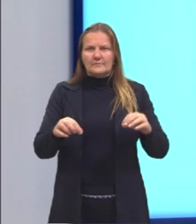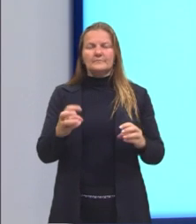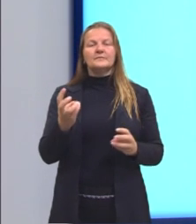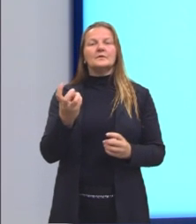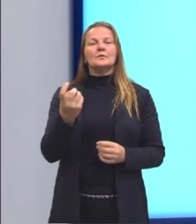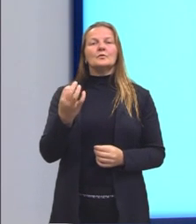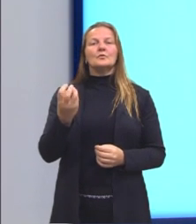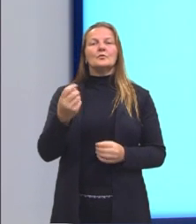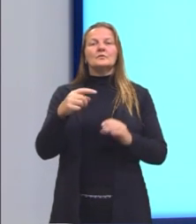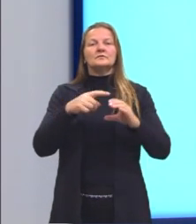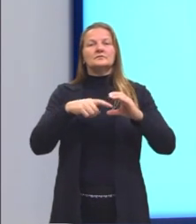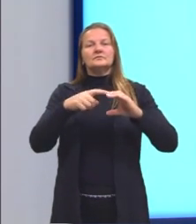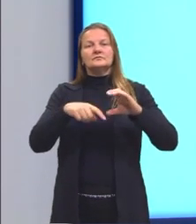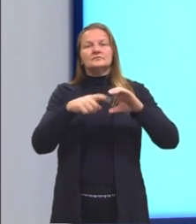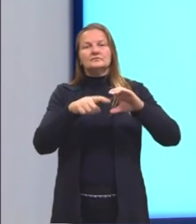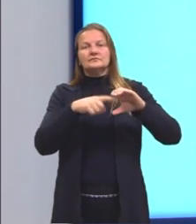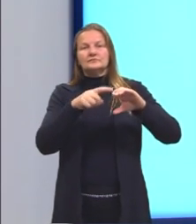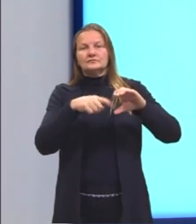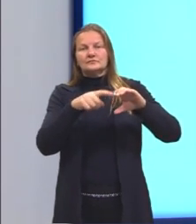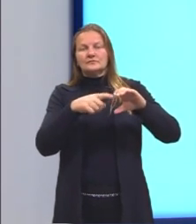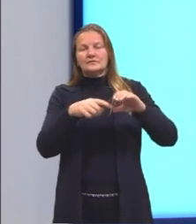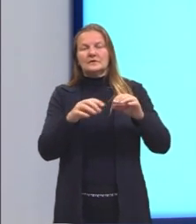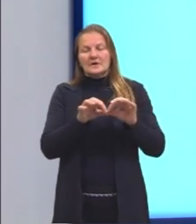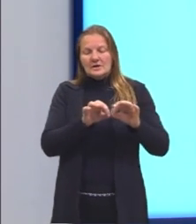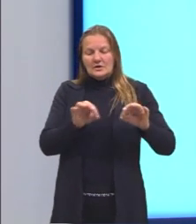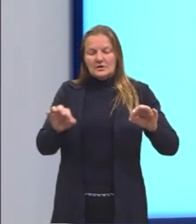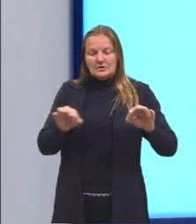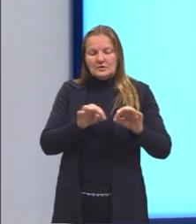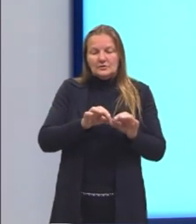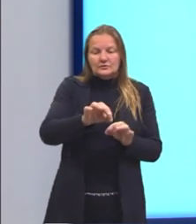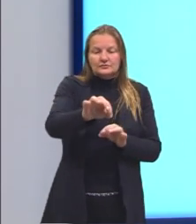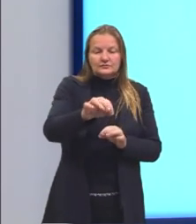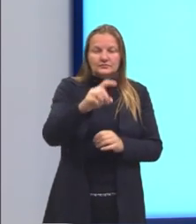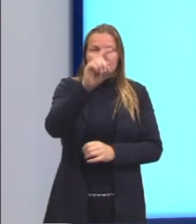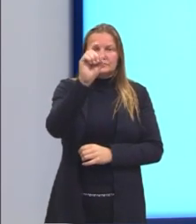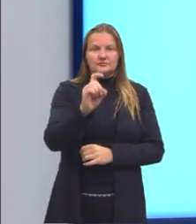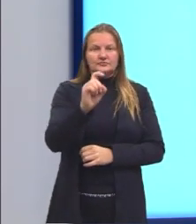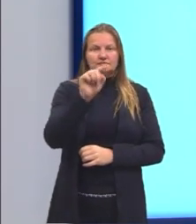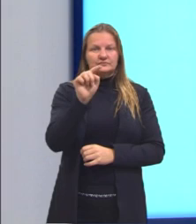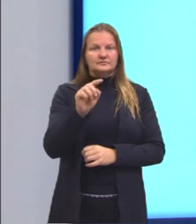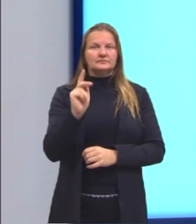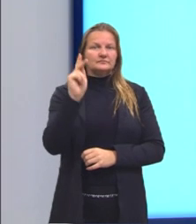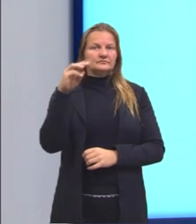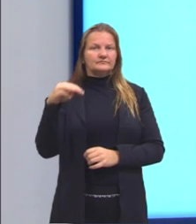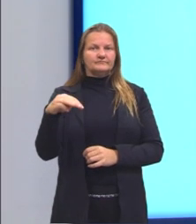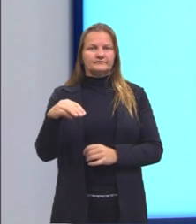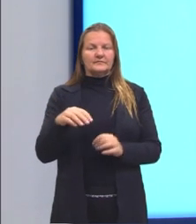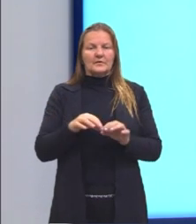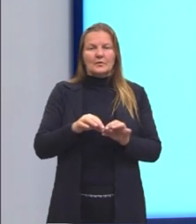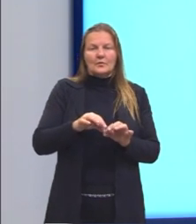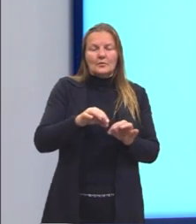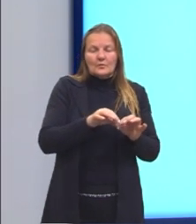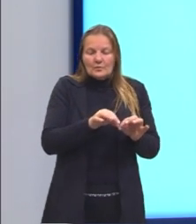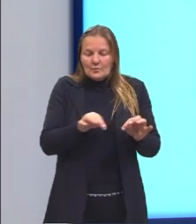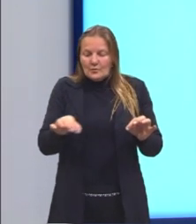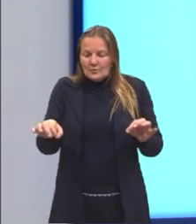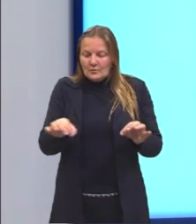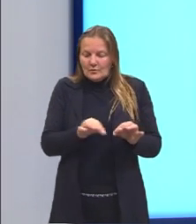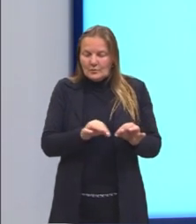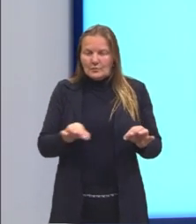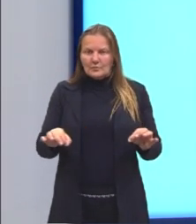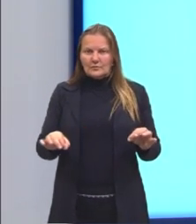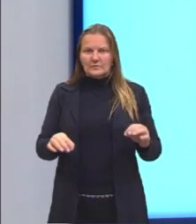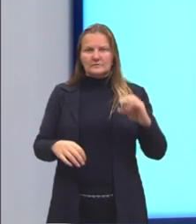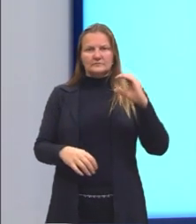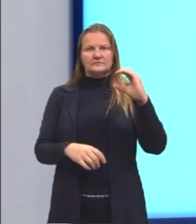de voltas, a distância, então, nós vamos trocar ali por X quilômetros e o comprimento que nós vamos chamar de